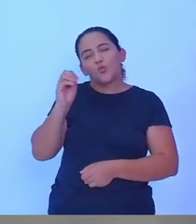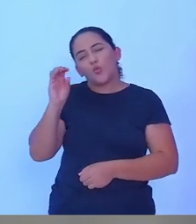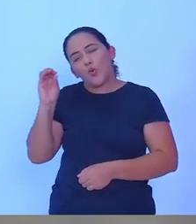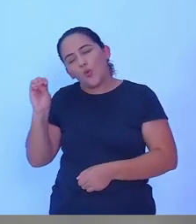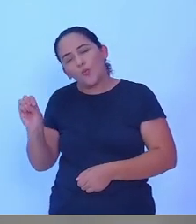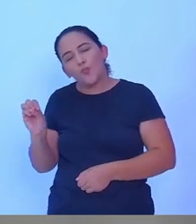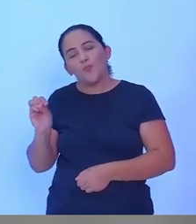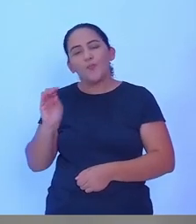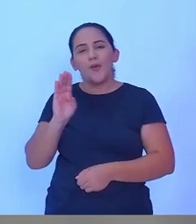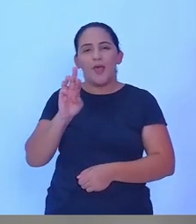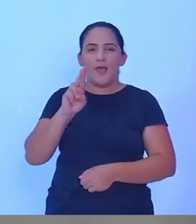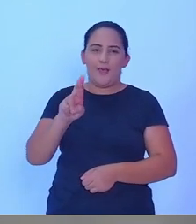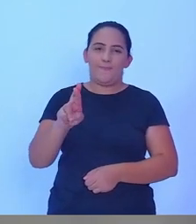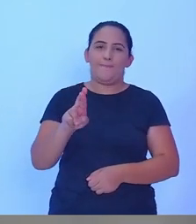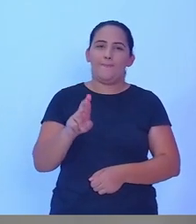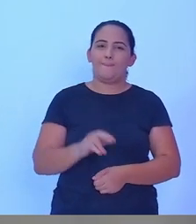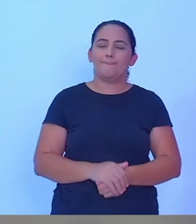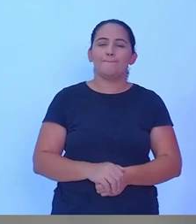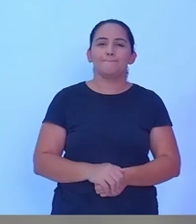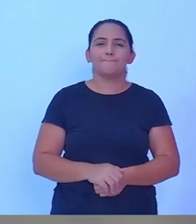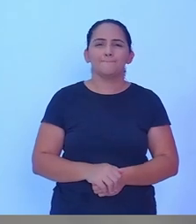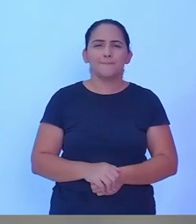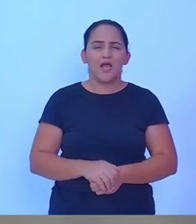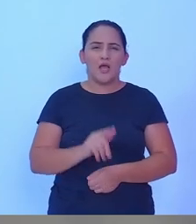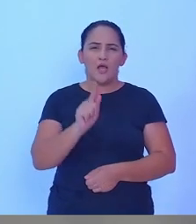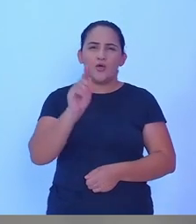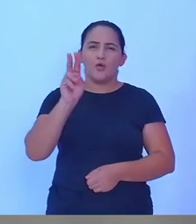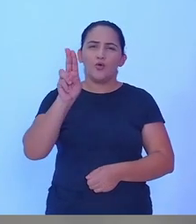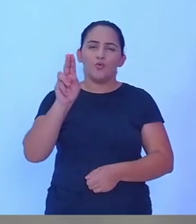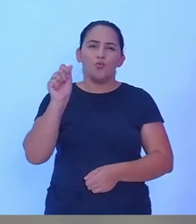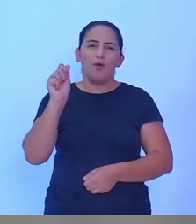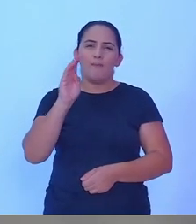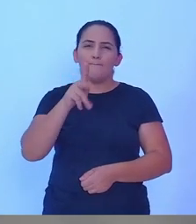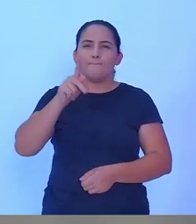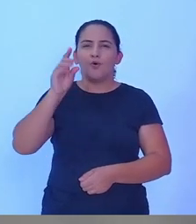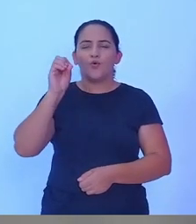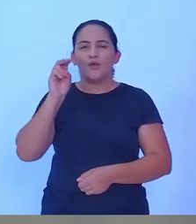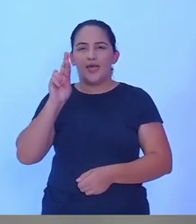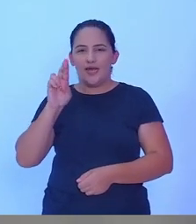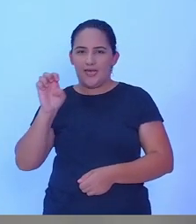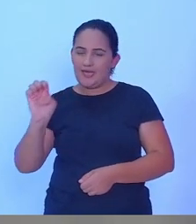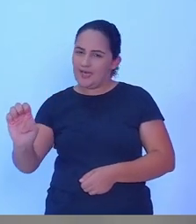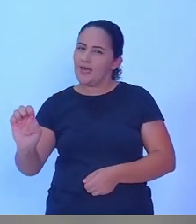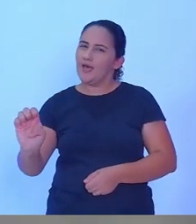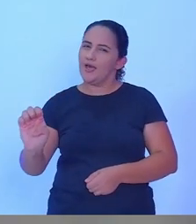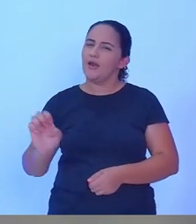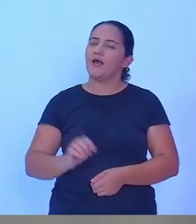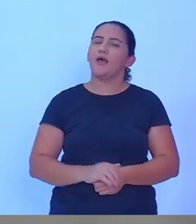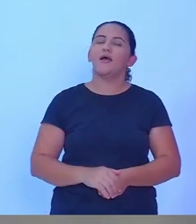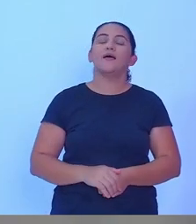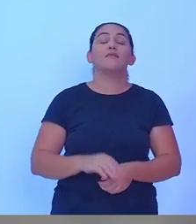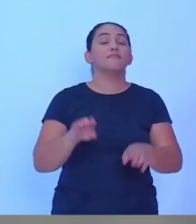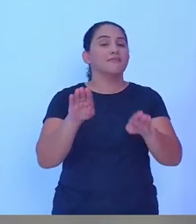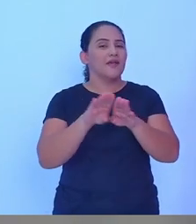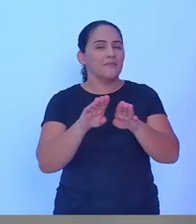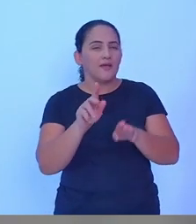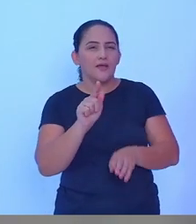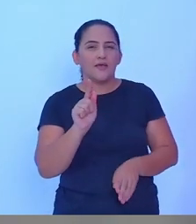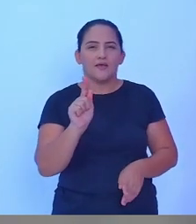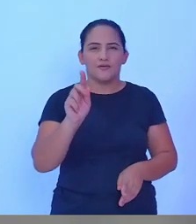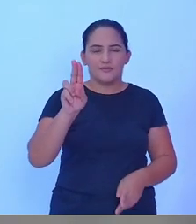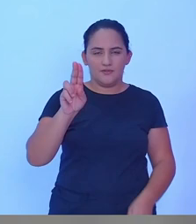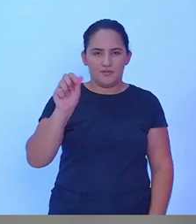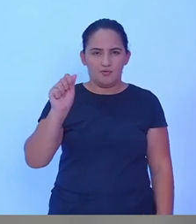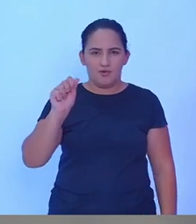guaporénoticias.com.br, guajaramirimnoticias.com